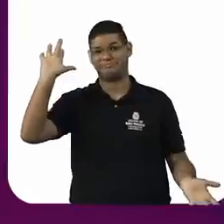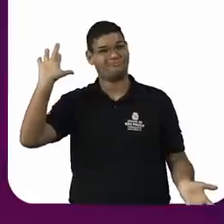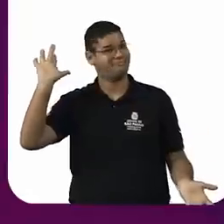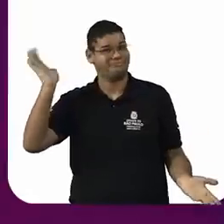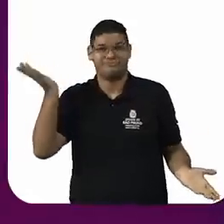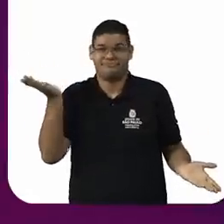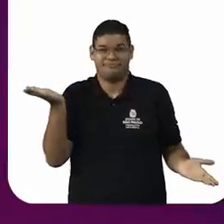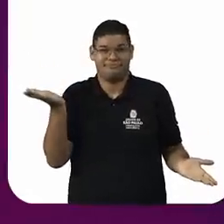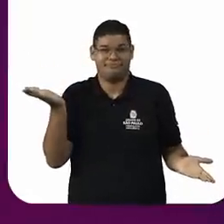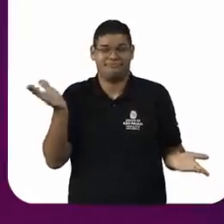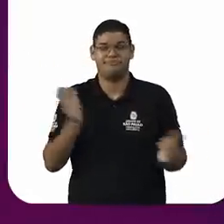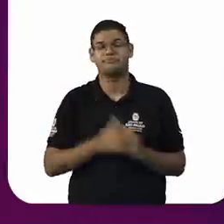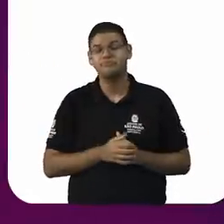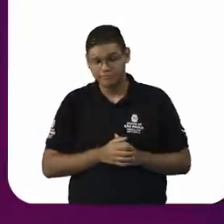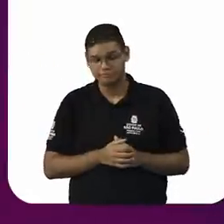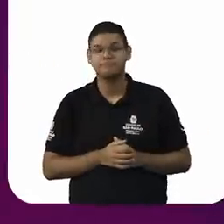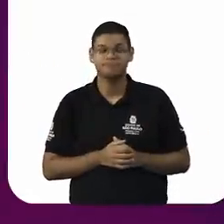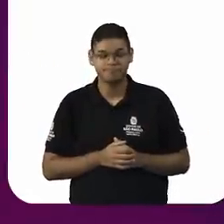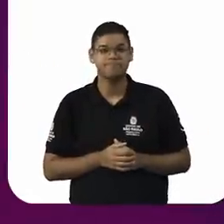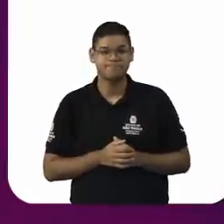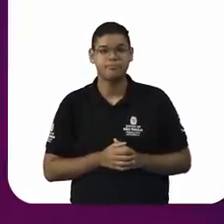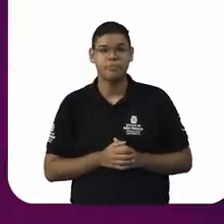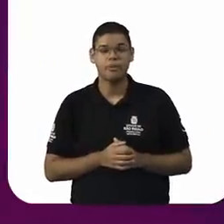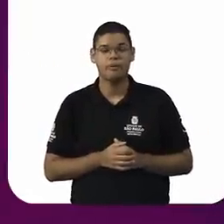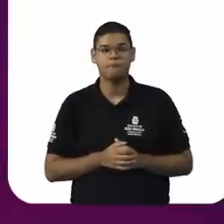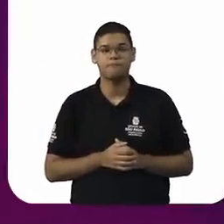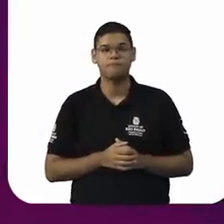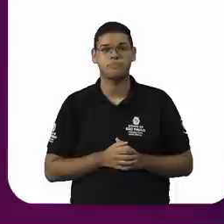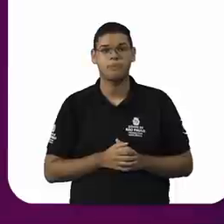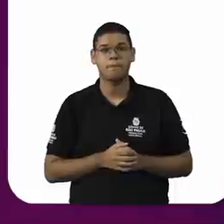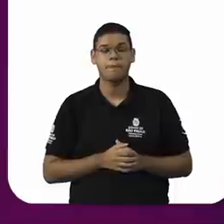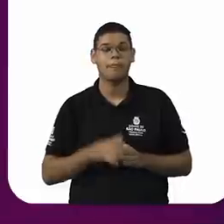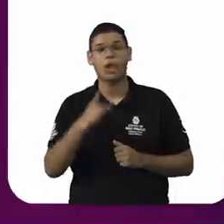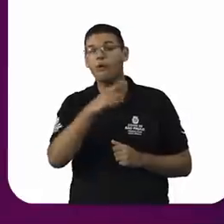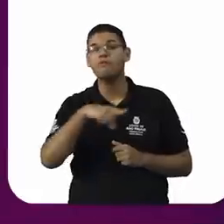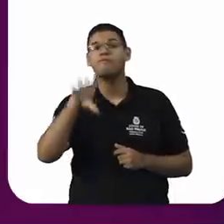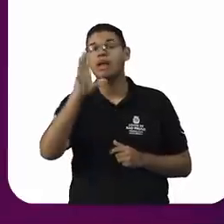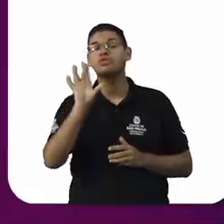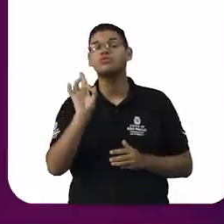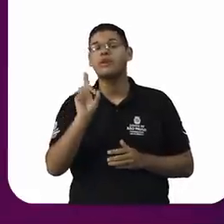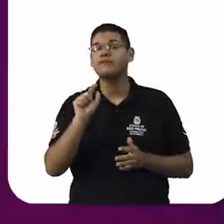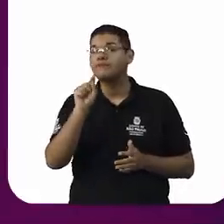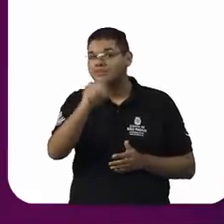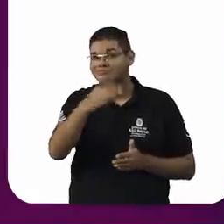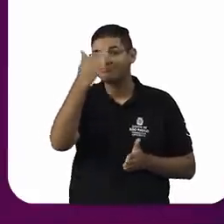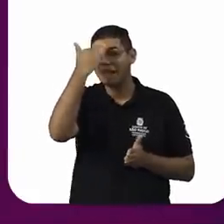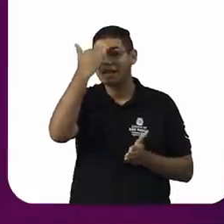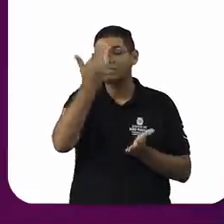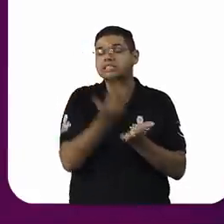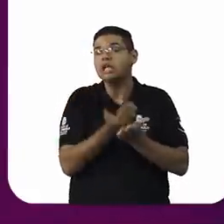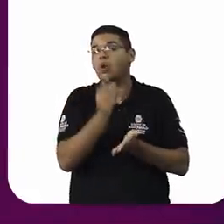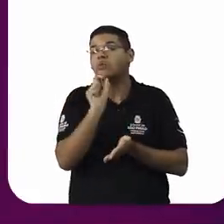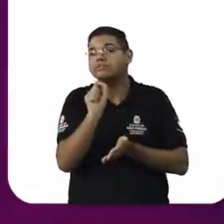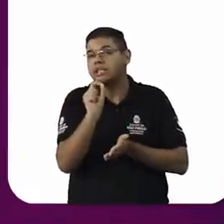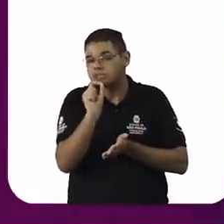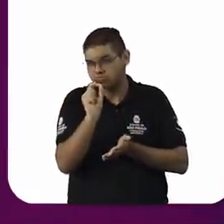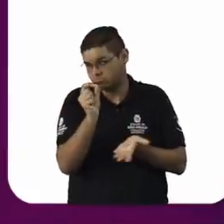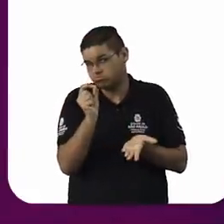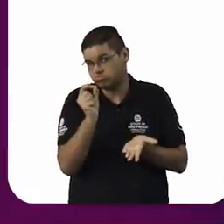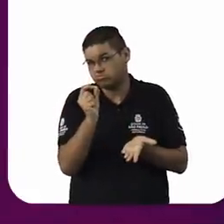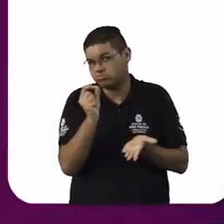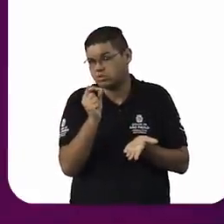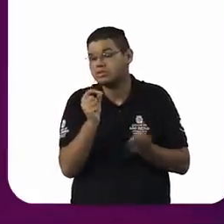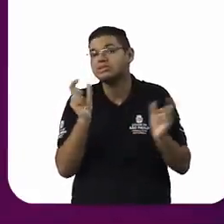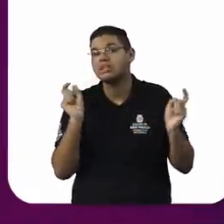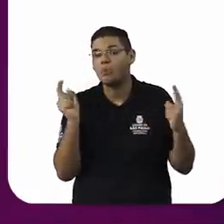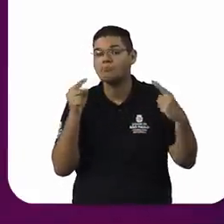sentido o fato de você, porque essa coisa da intolerância, ela está vinculada à